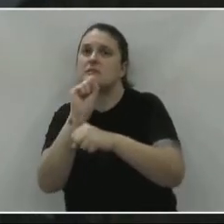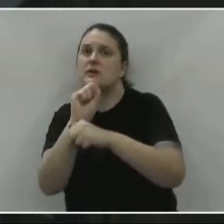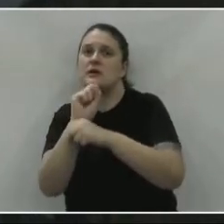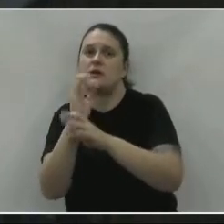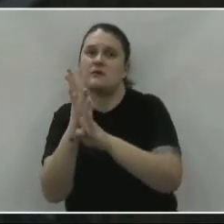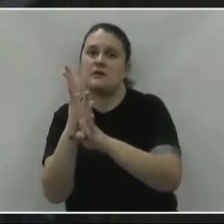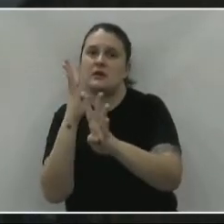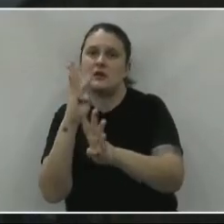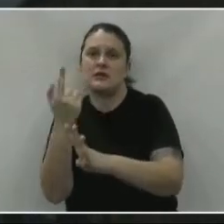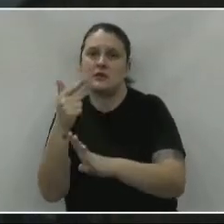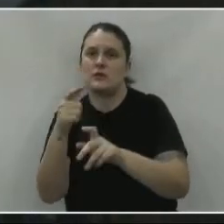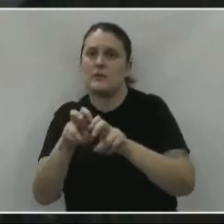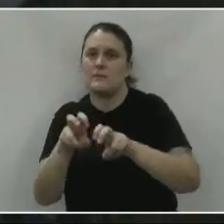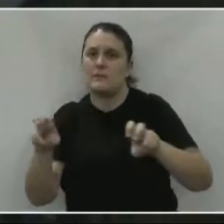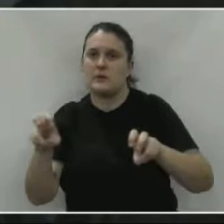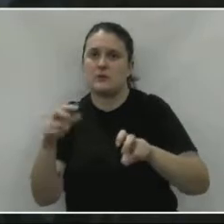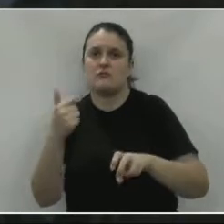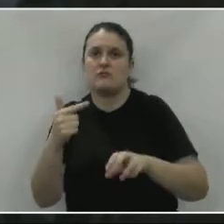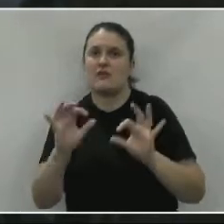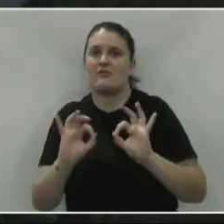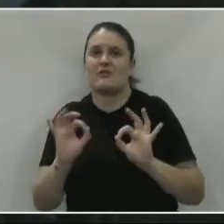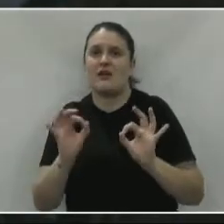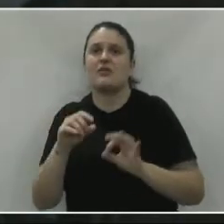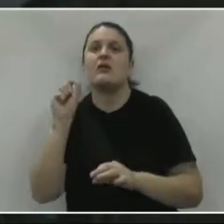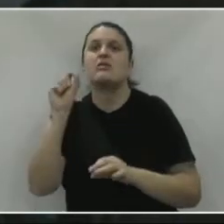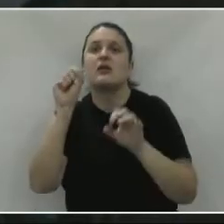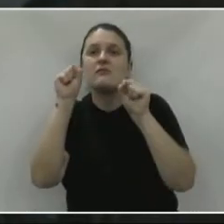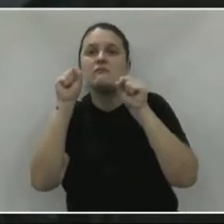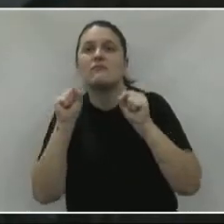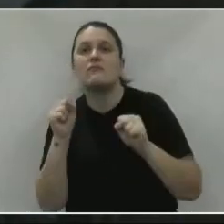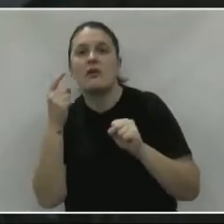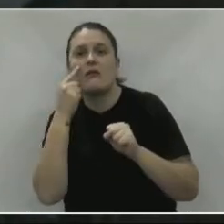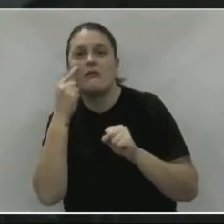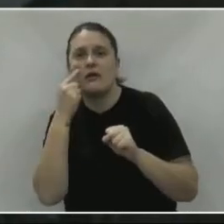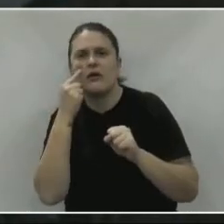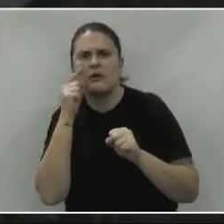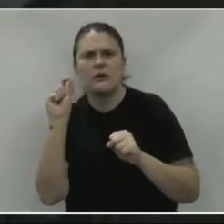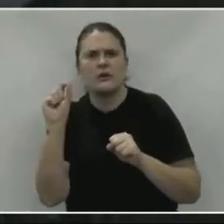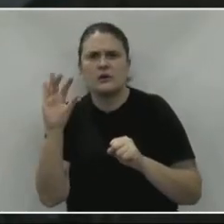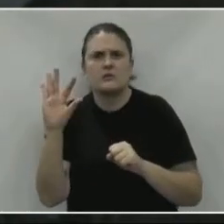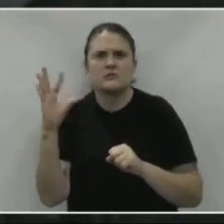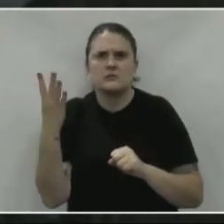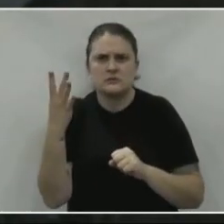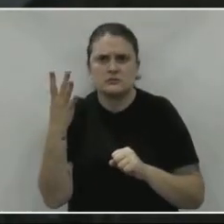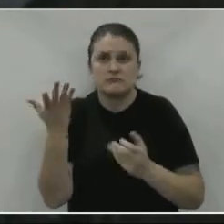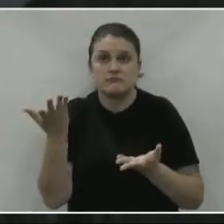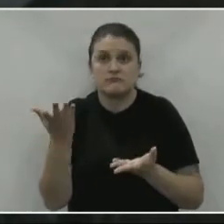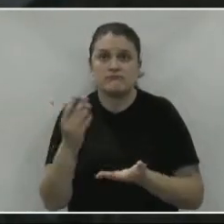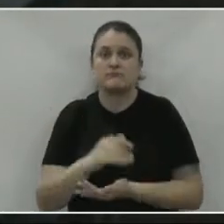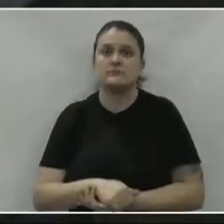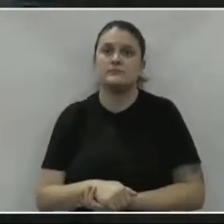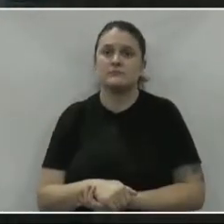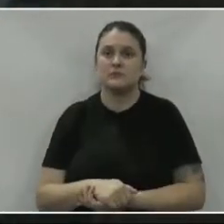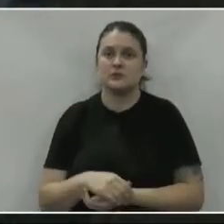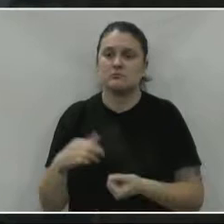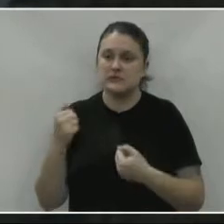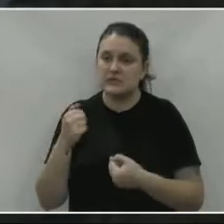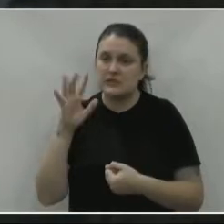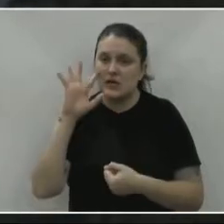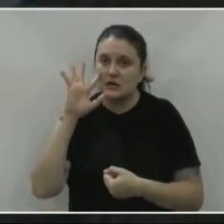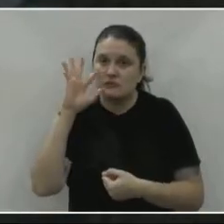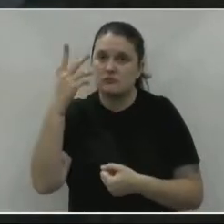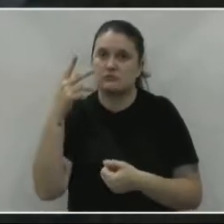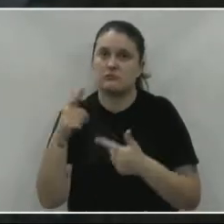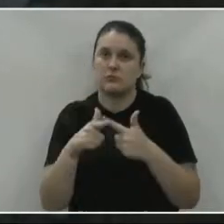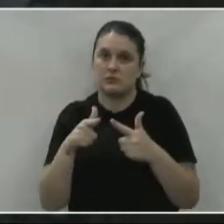Não tem banco, não tem nada. E daí quem que vai ver isso aí? Será que tem que esperar o quê? Tem que tomar algumas